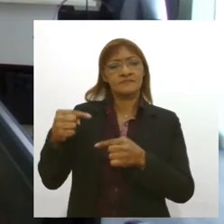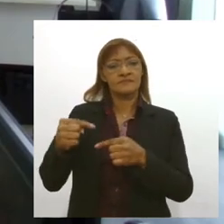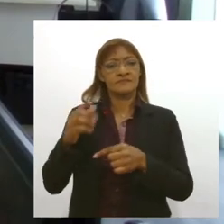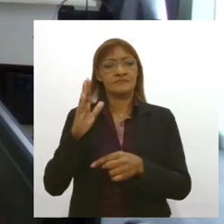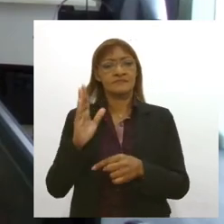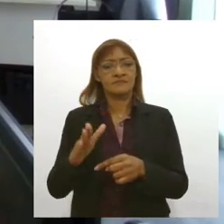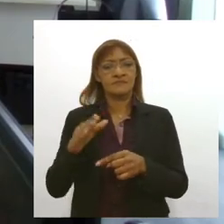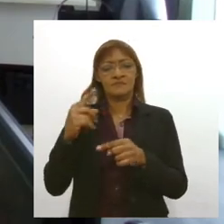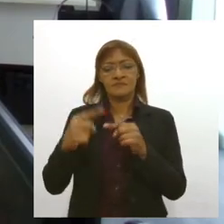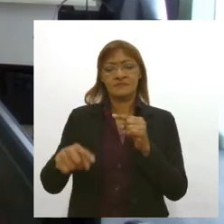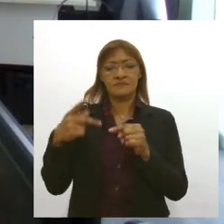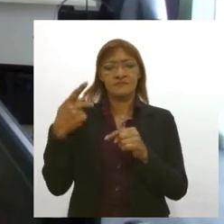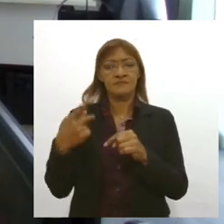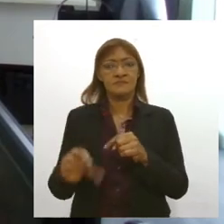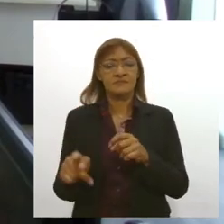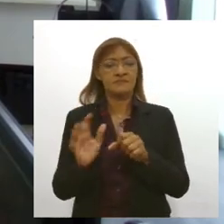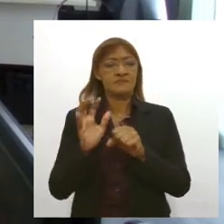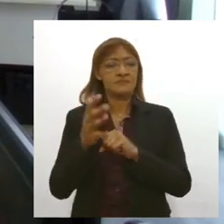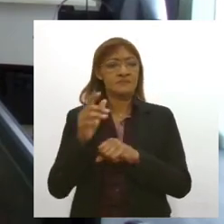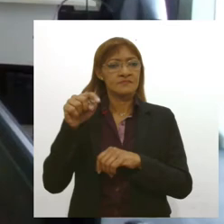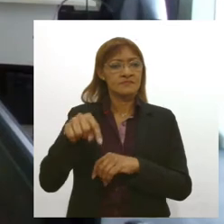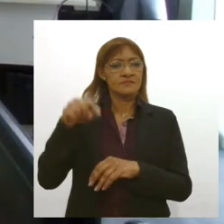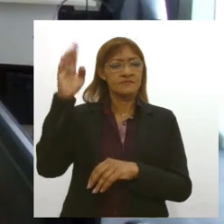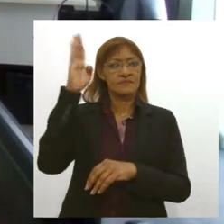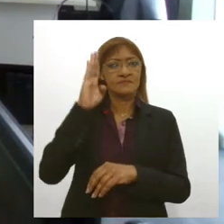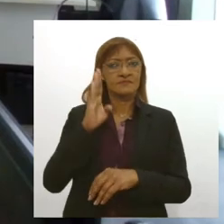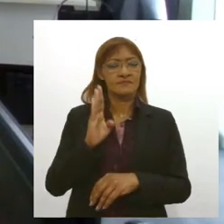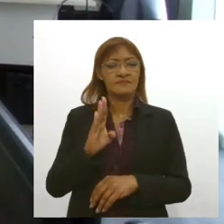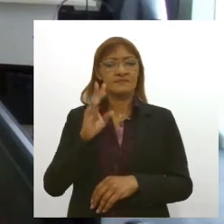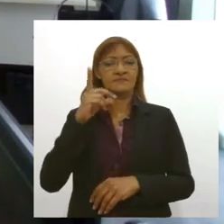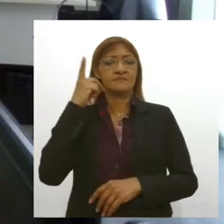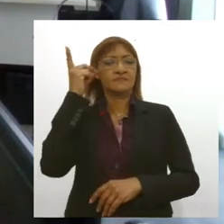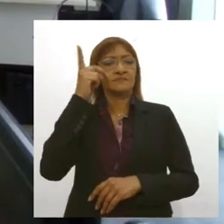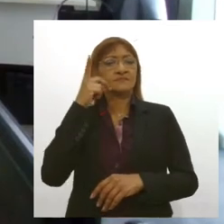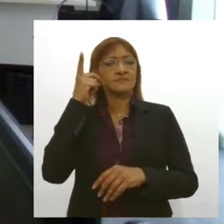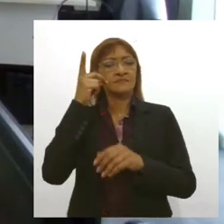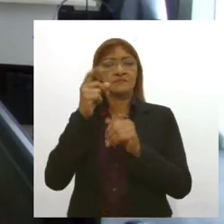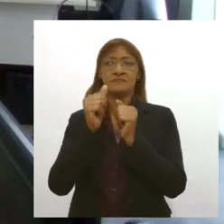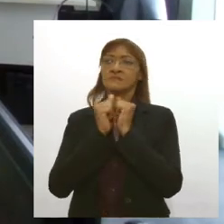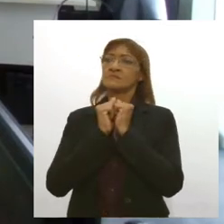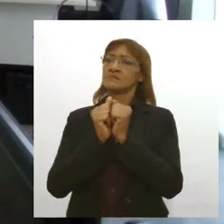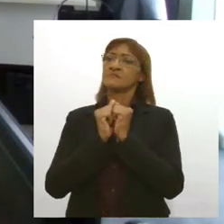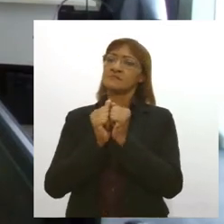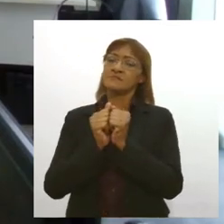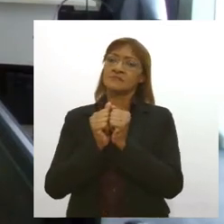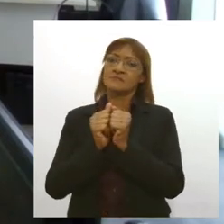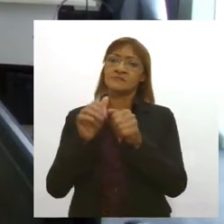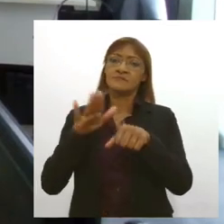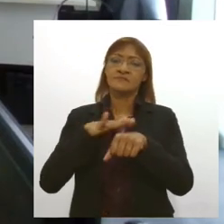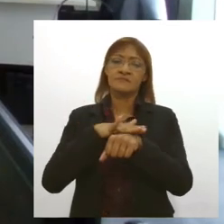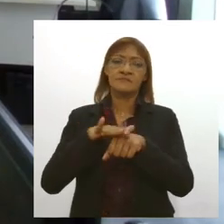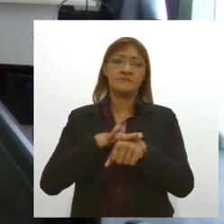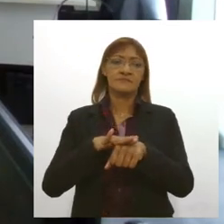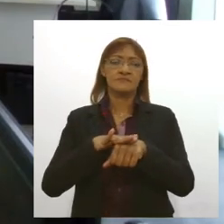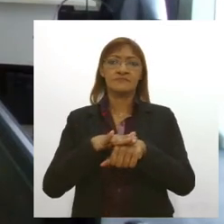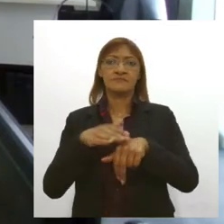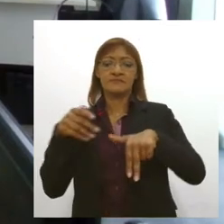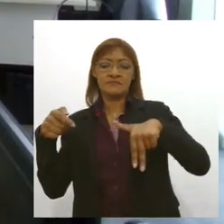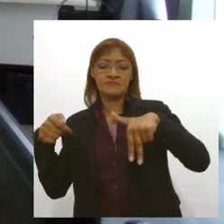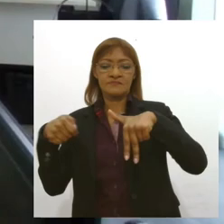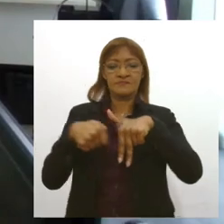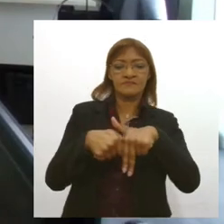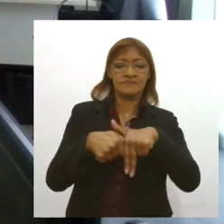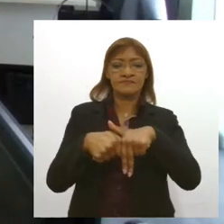aqui no Brasil dessa vez a deputada junto com a comissão conversou aí com o embaixador de Israel nessa